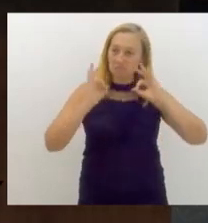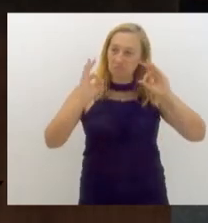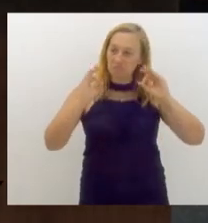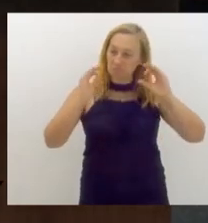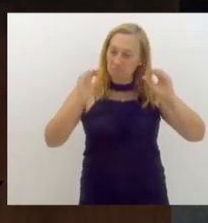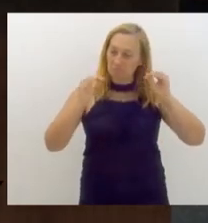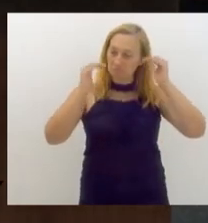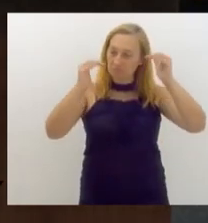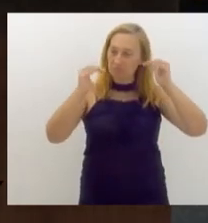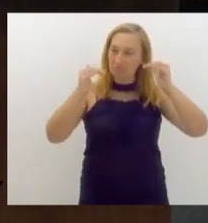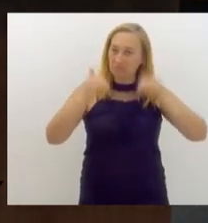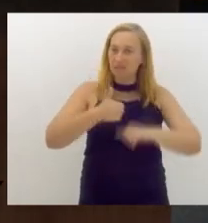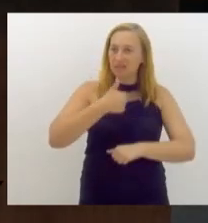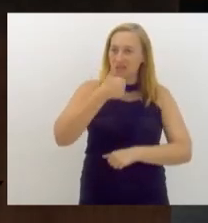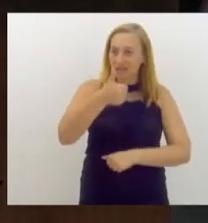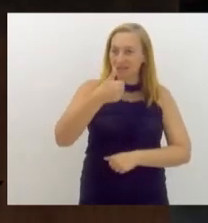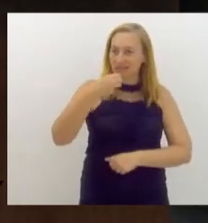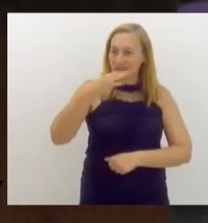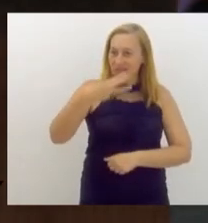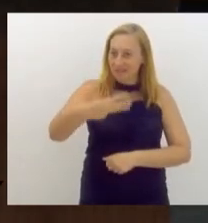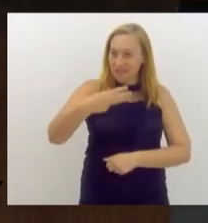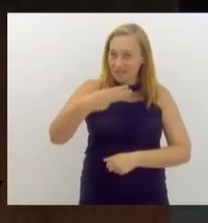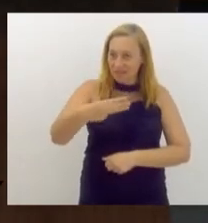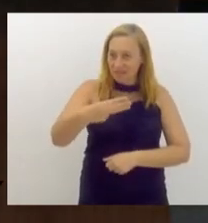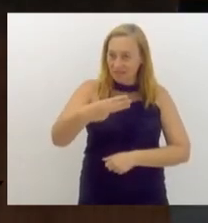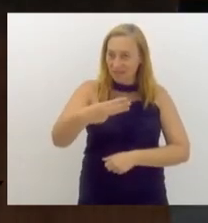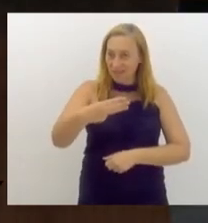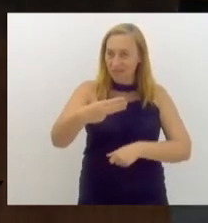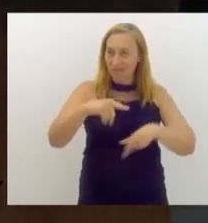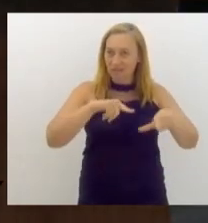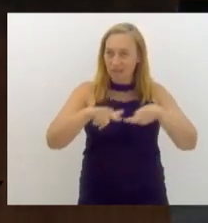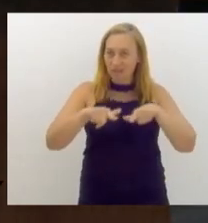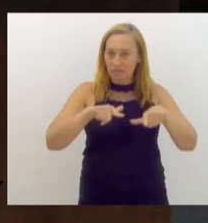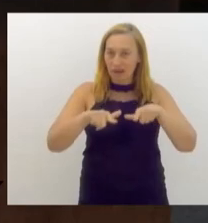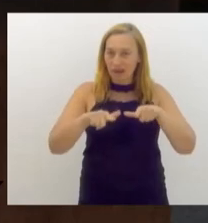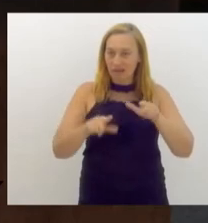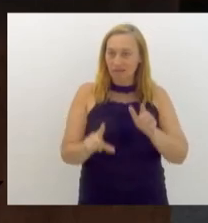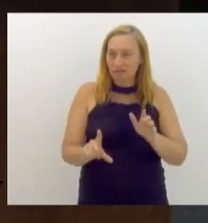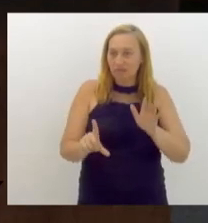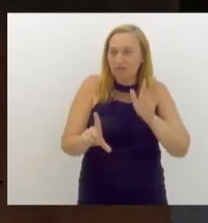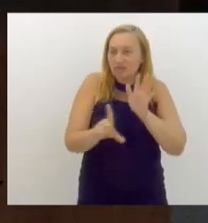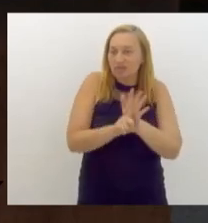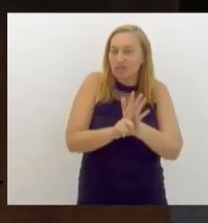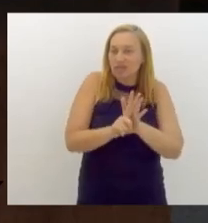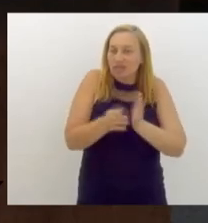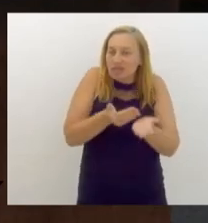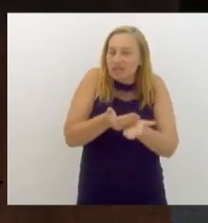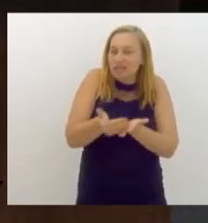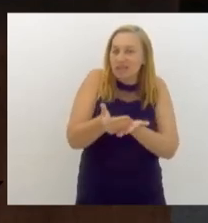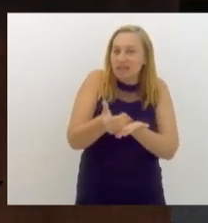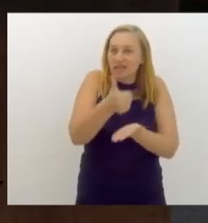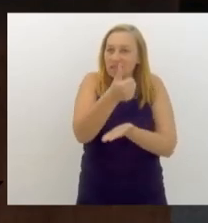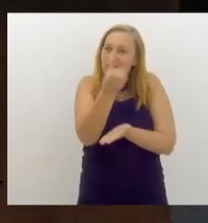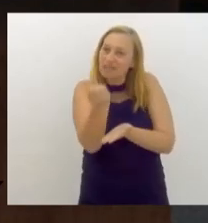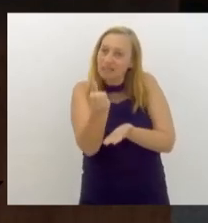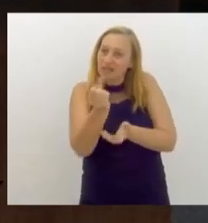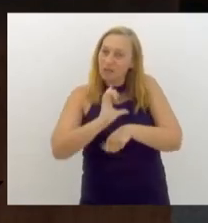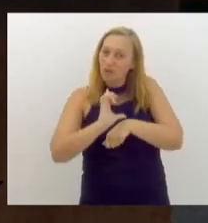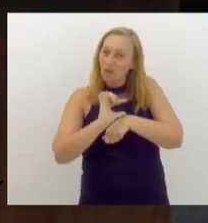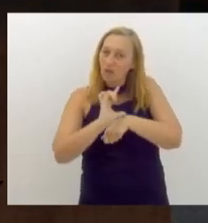da 13ª Legislatura, que, iniciada às 16 horas,